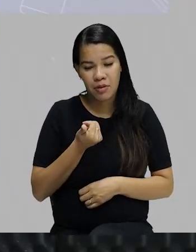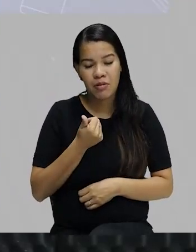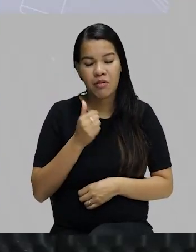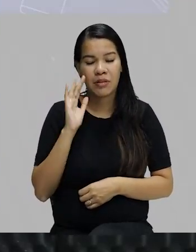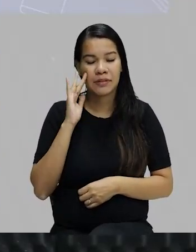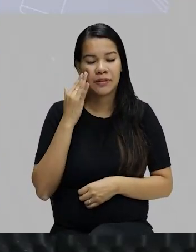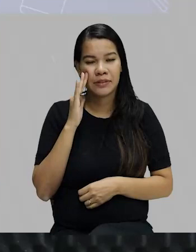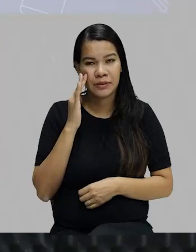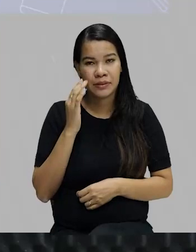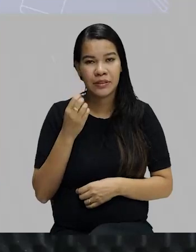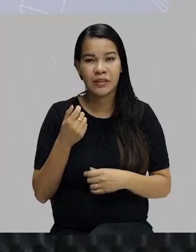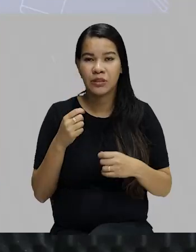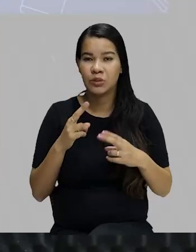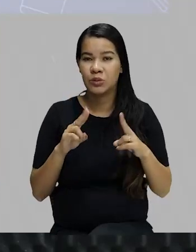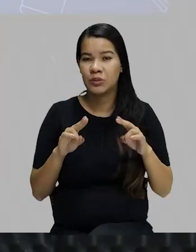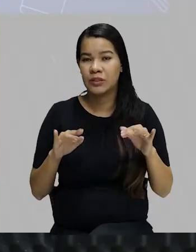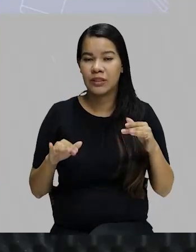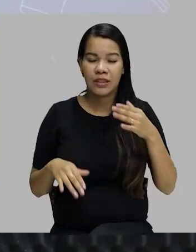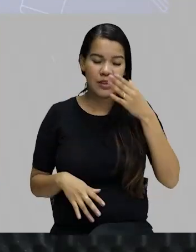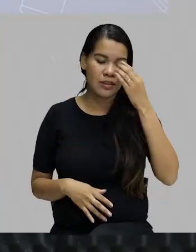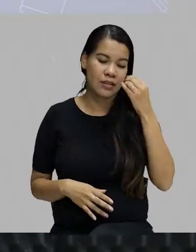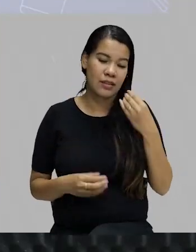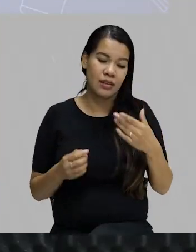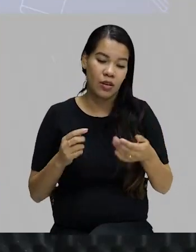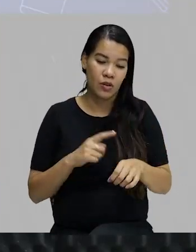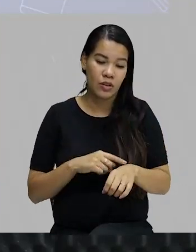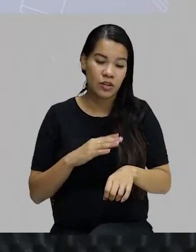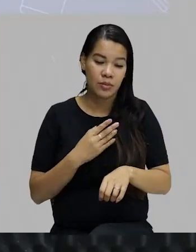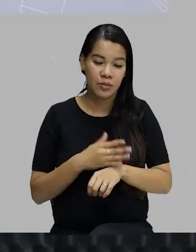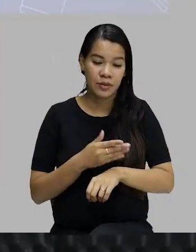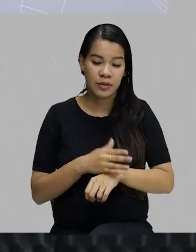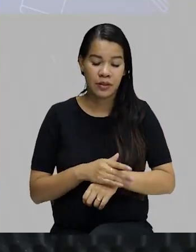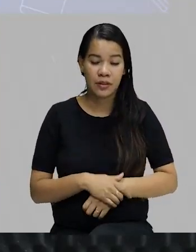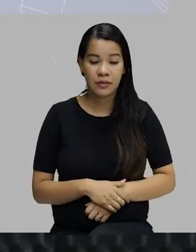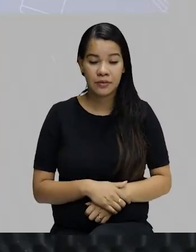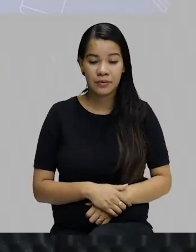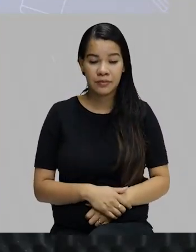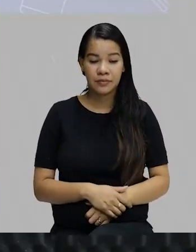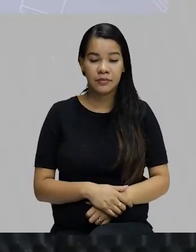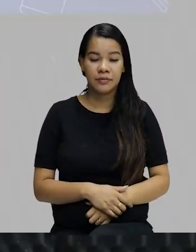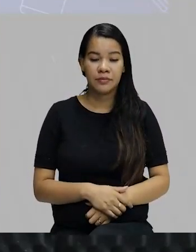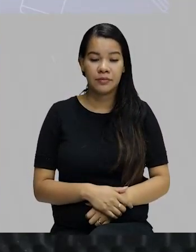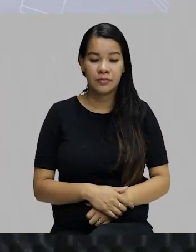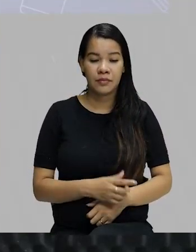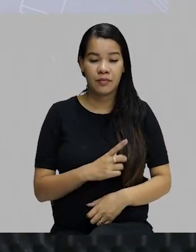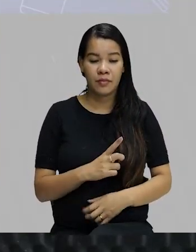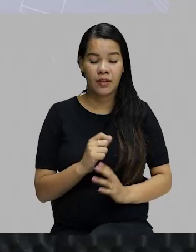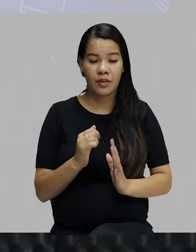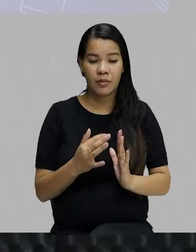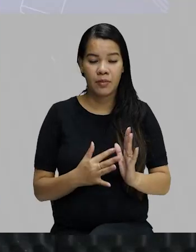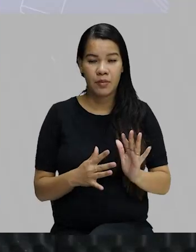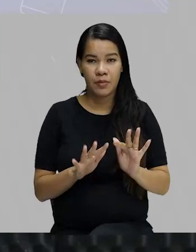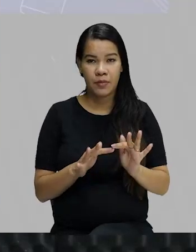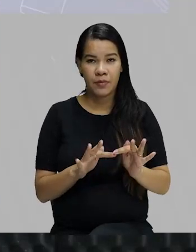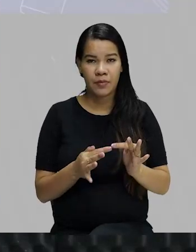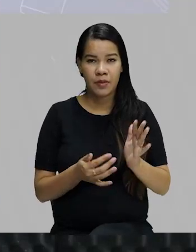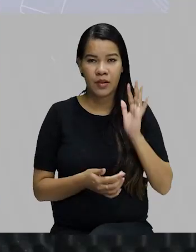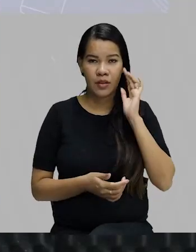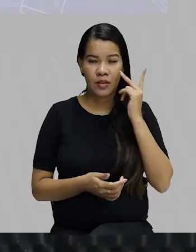compreensão e, assim, não esqueça na hora da aplicação. Então, eu trouxe aqui um exercício simples.